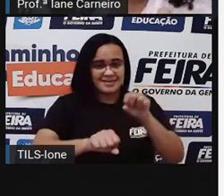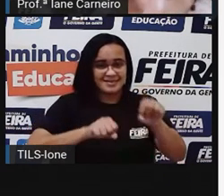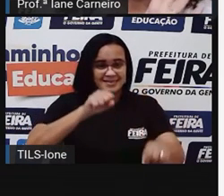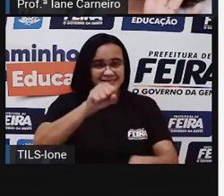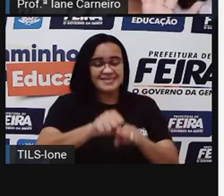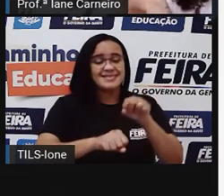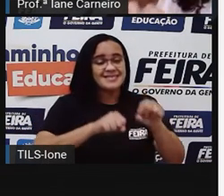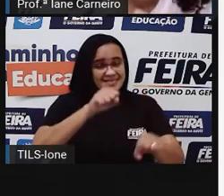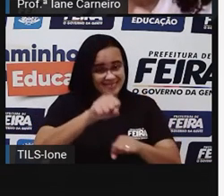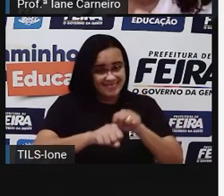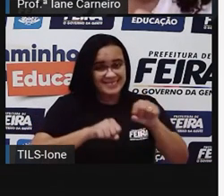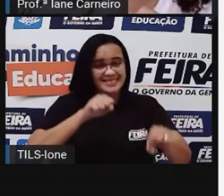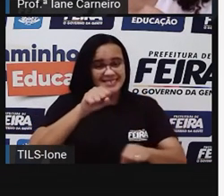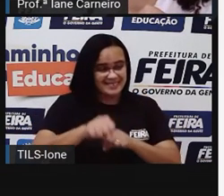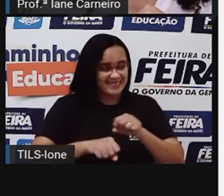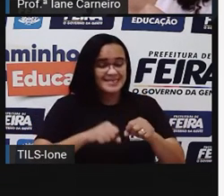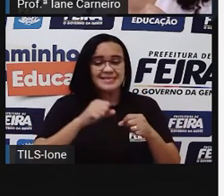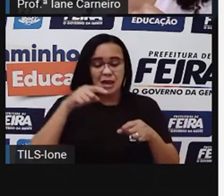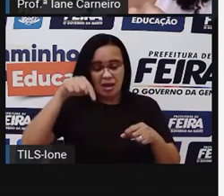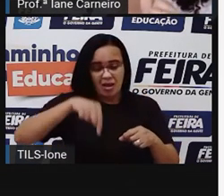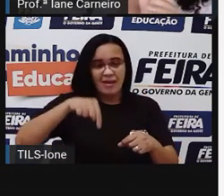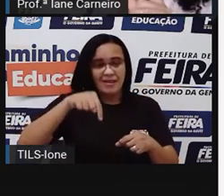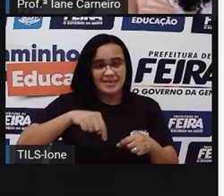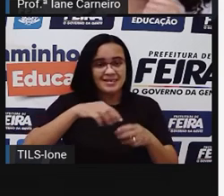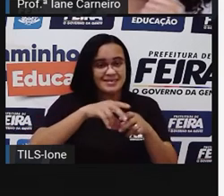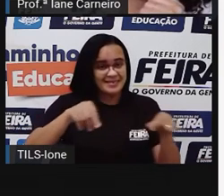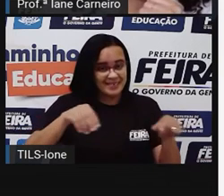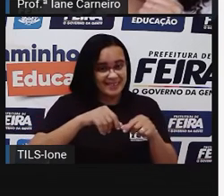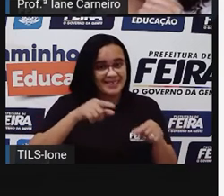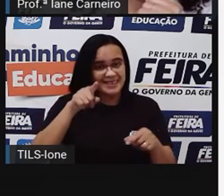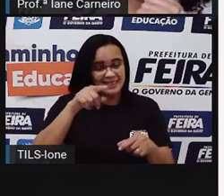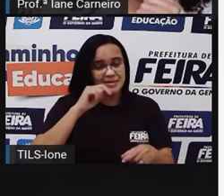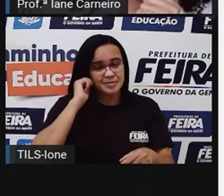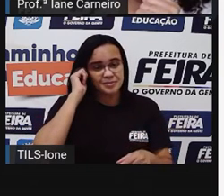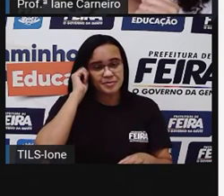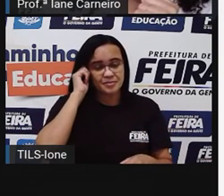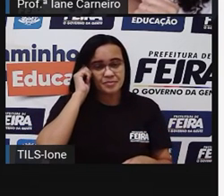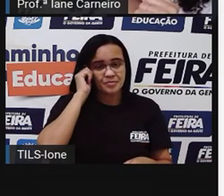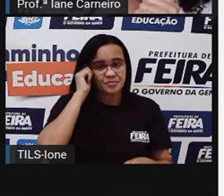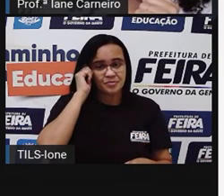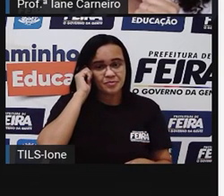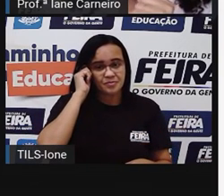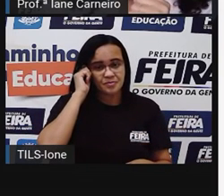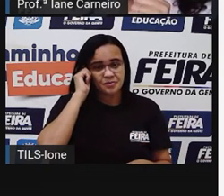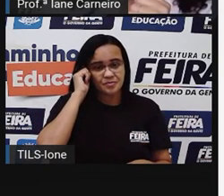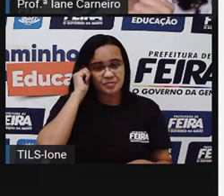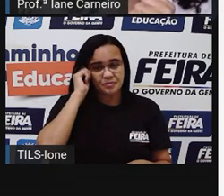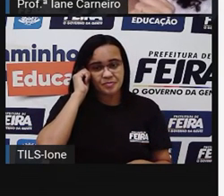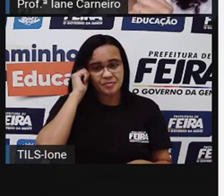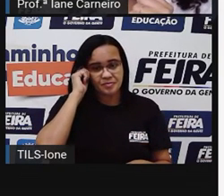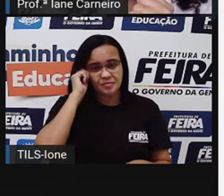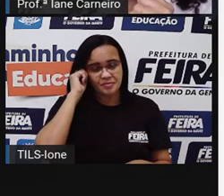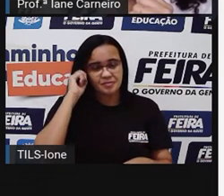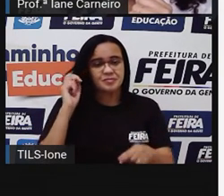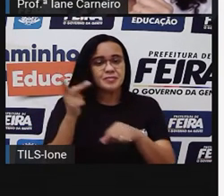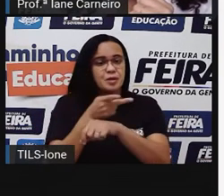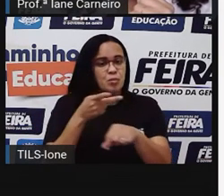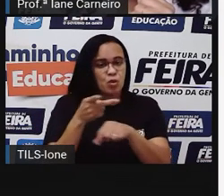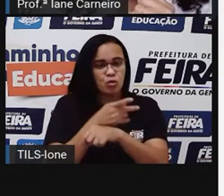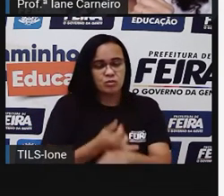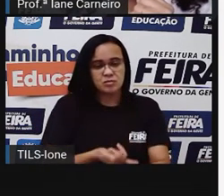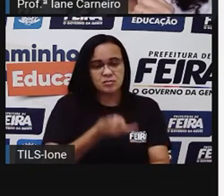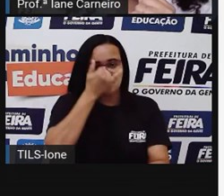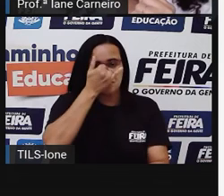transporte terrestre. Vamos ver onde é que está a outra. Deixa eu ver. 12. Um trator, né?